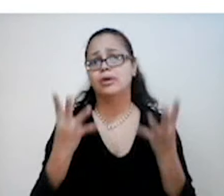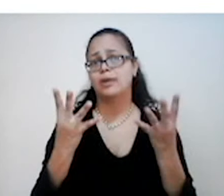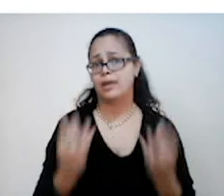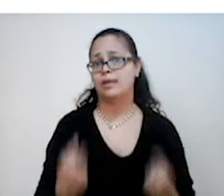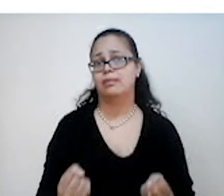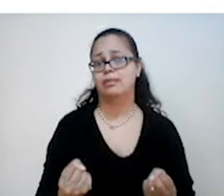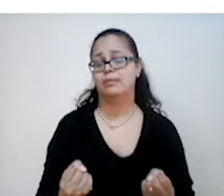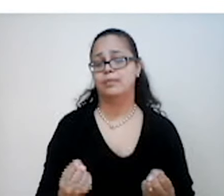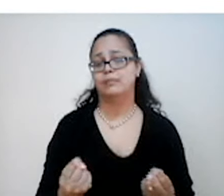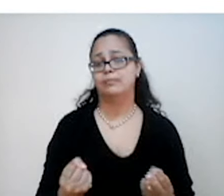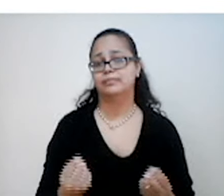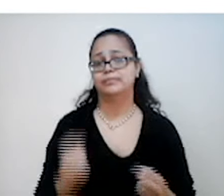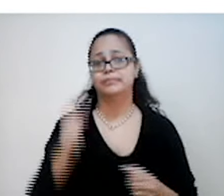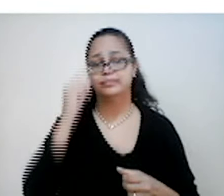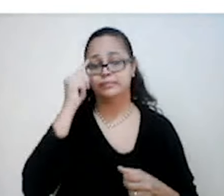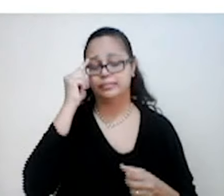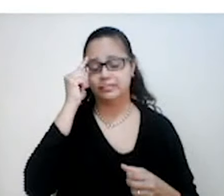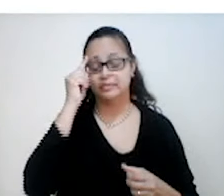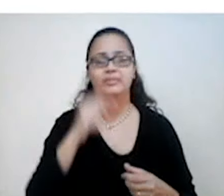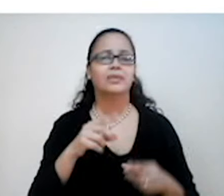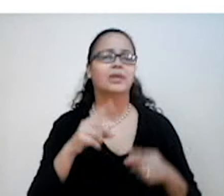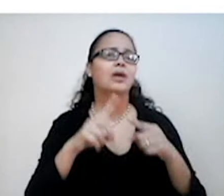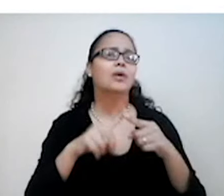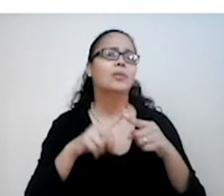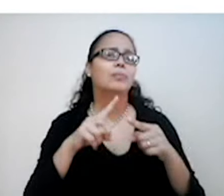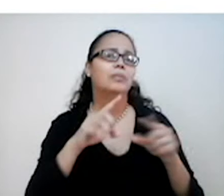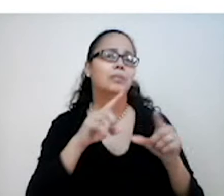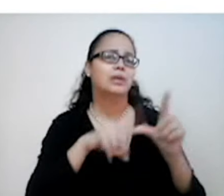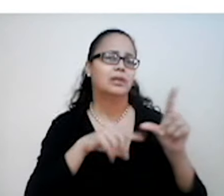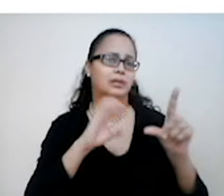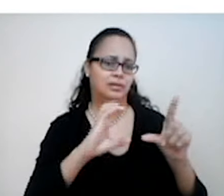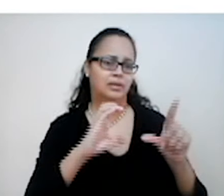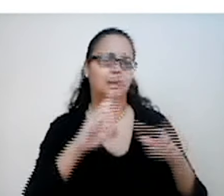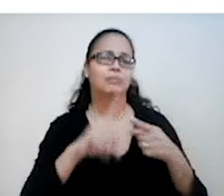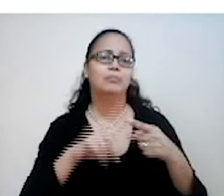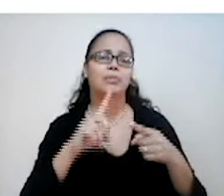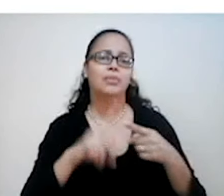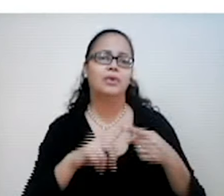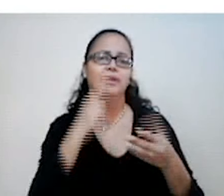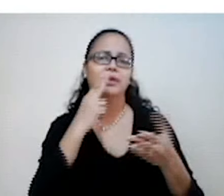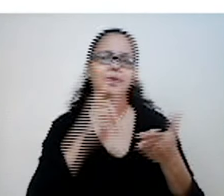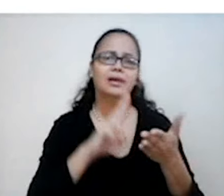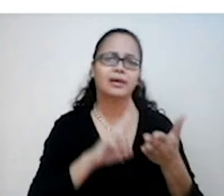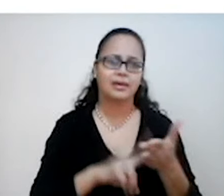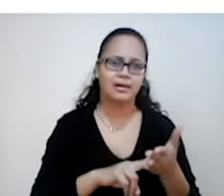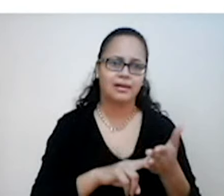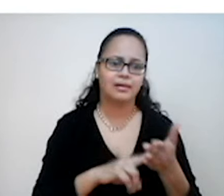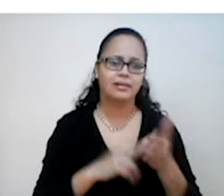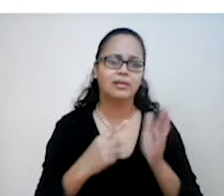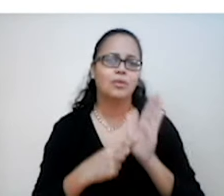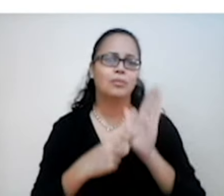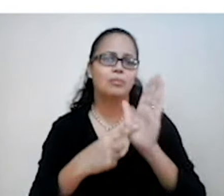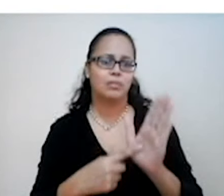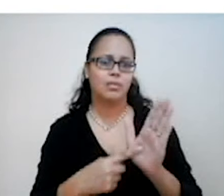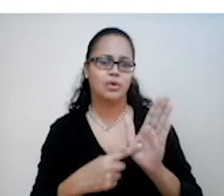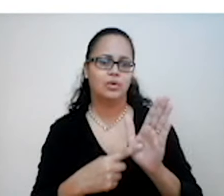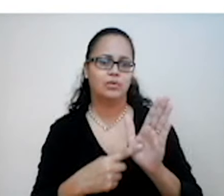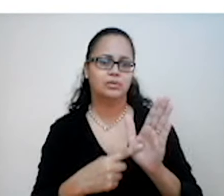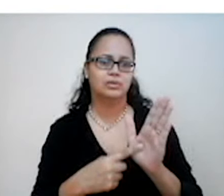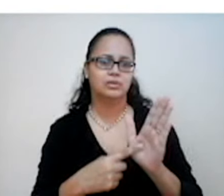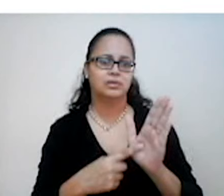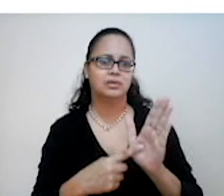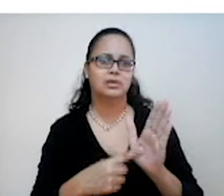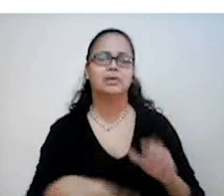receber, ok? Por que a carta esclarece que se trata de libras turnesas?